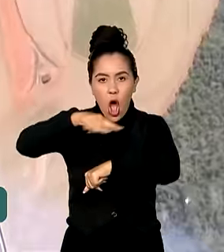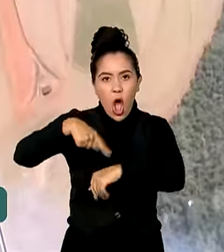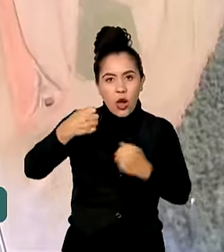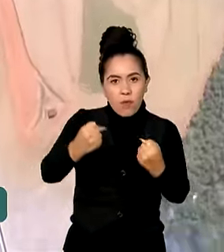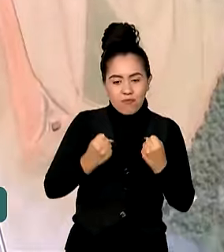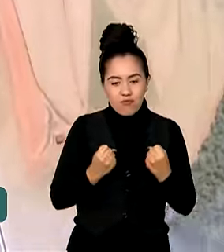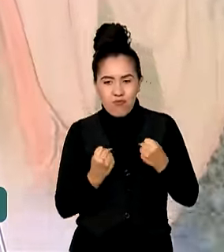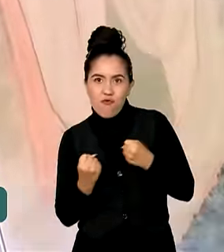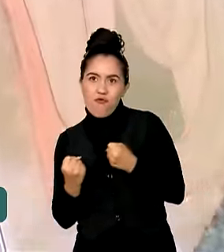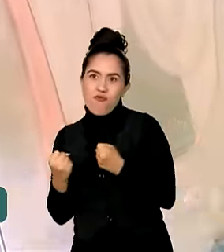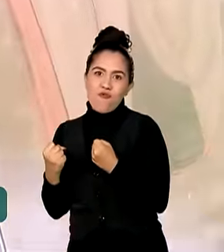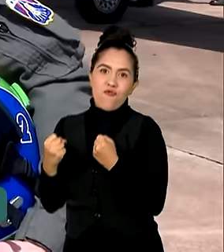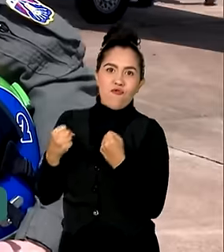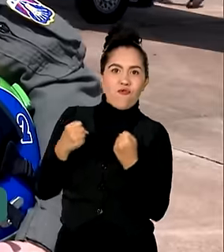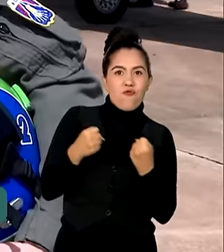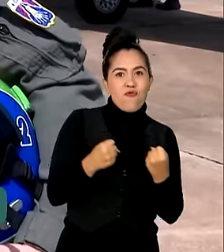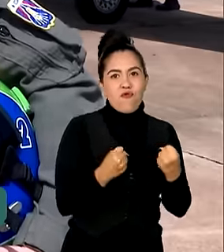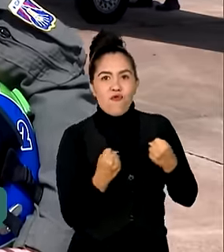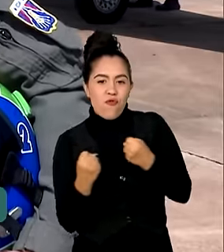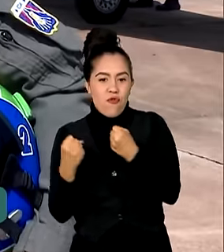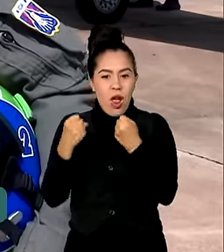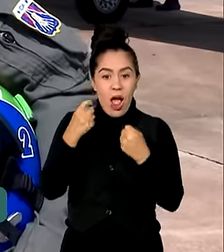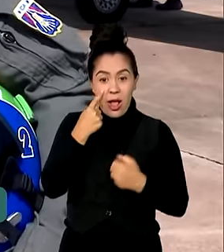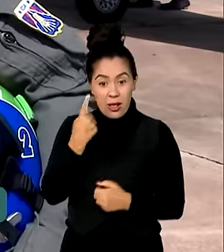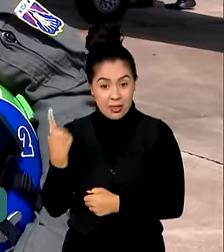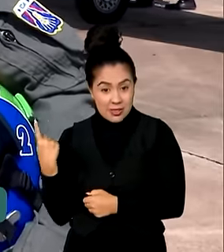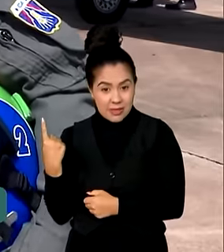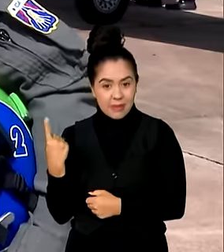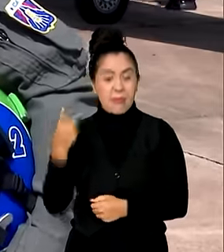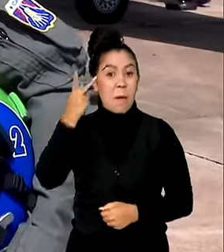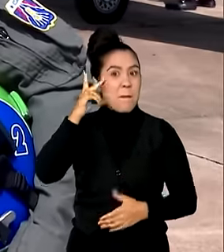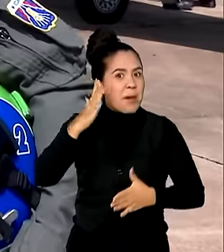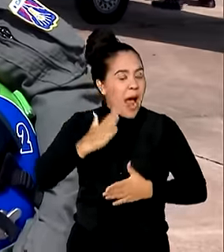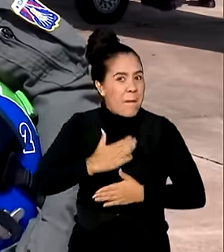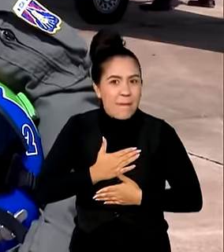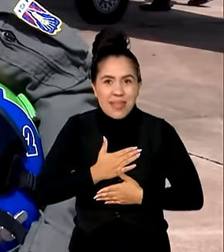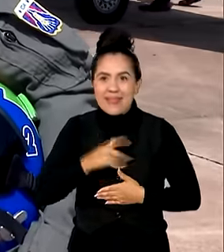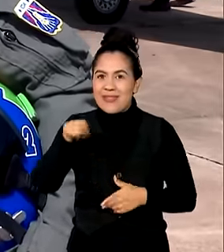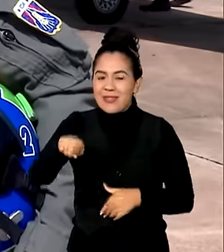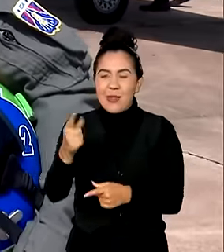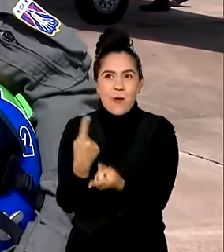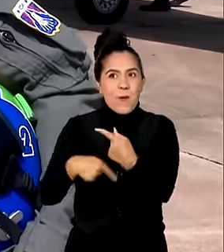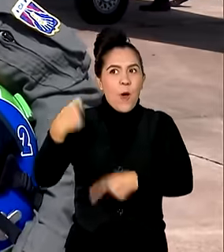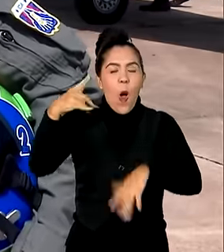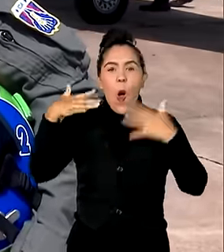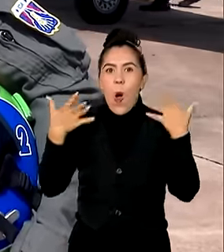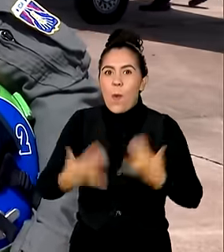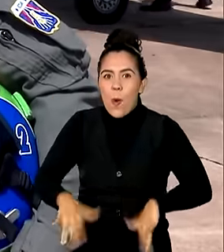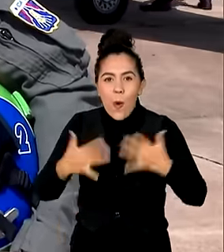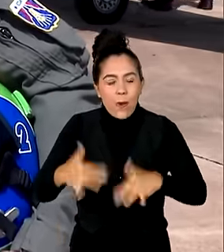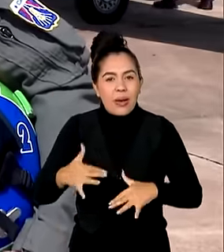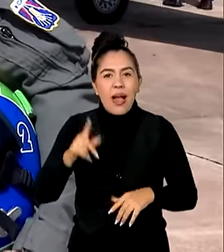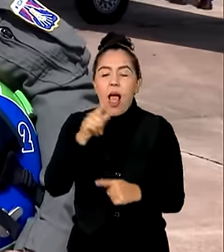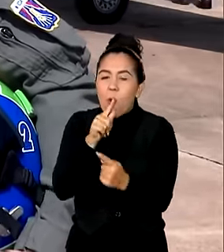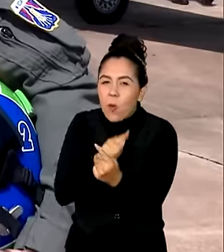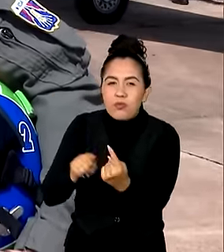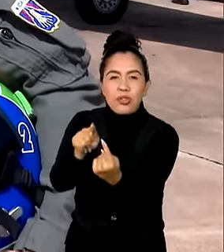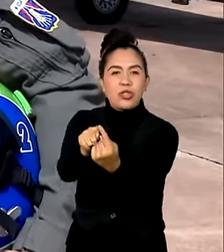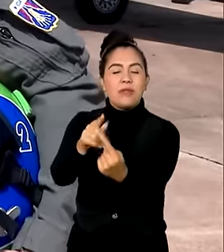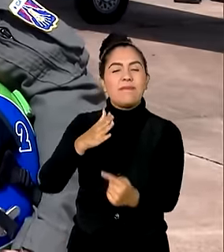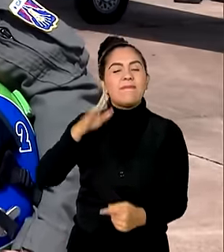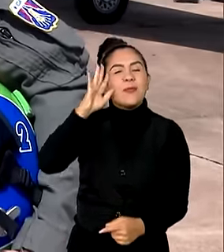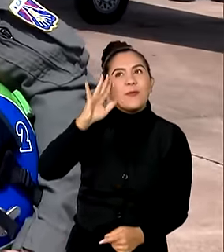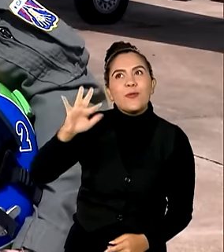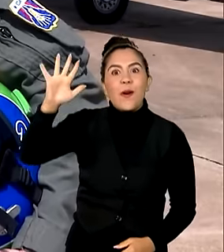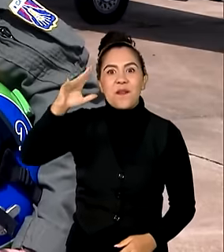chegar até aqui. A Esquadrilha da Fumaça, ela sempre foi para mim um ápice. Então, sem dúvida nenhuma, foi um objetivo, foi um sonho. E quando